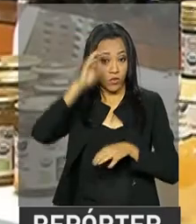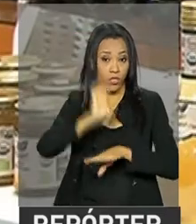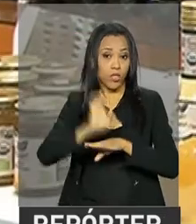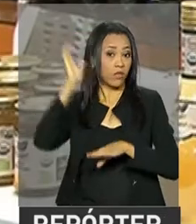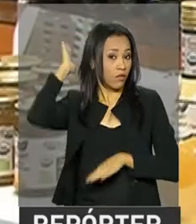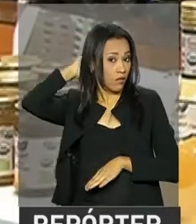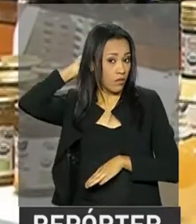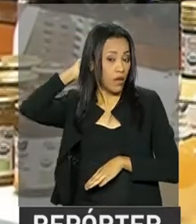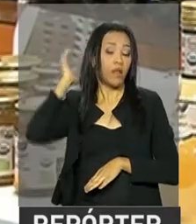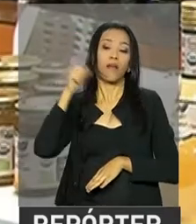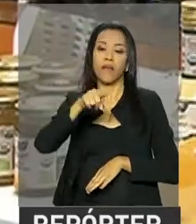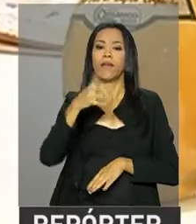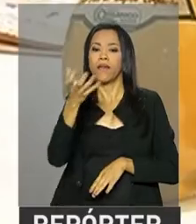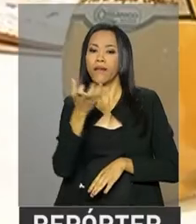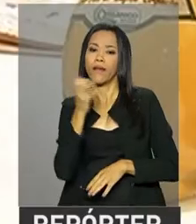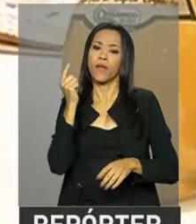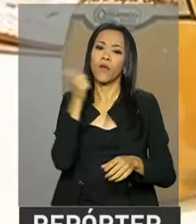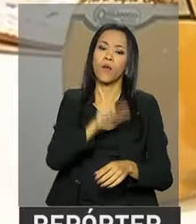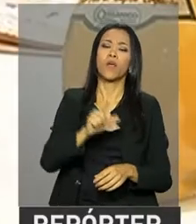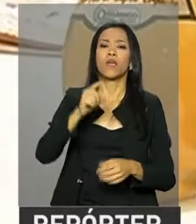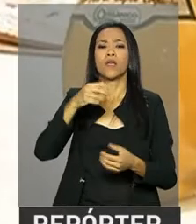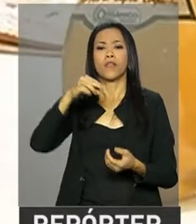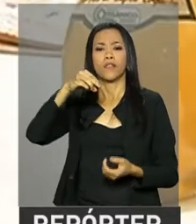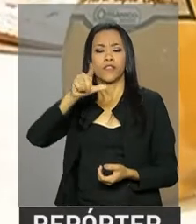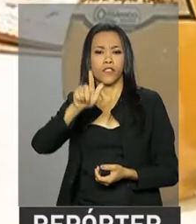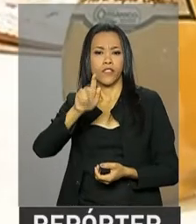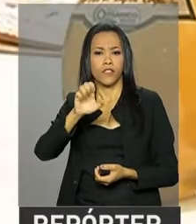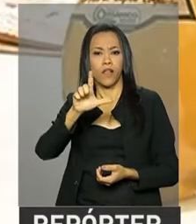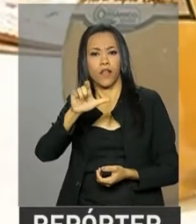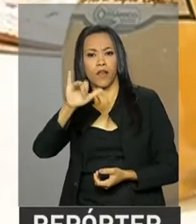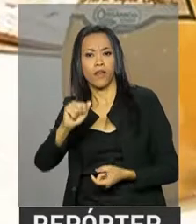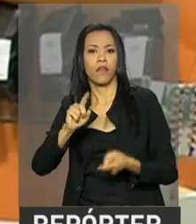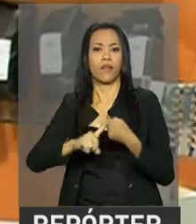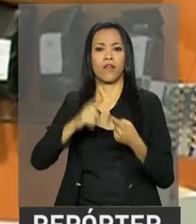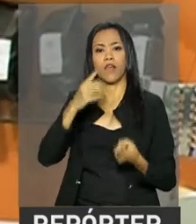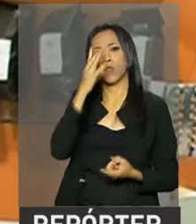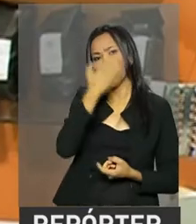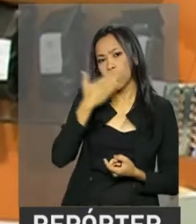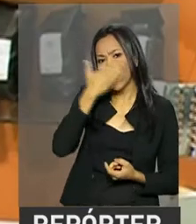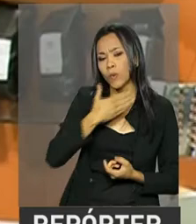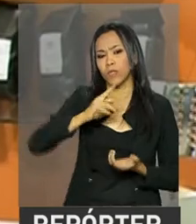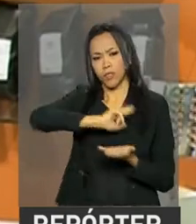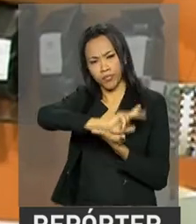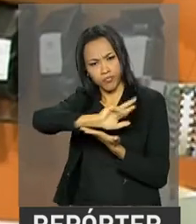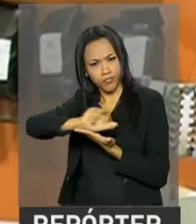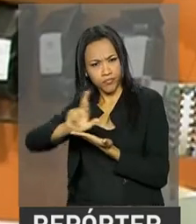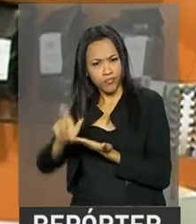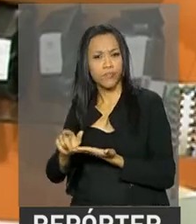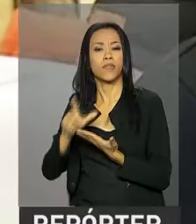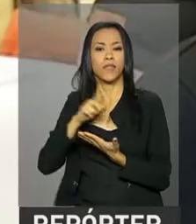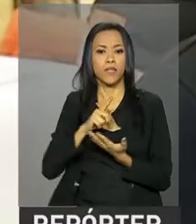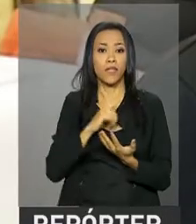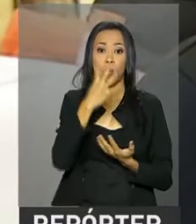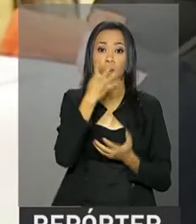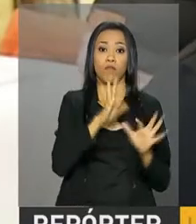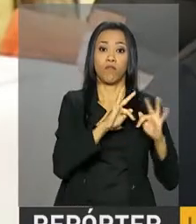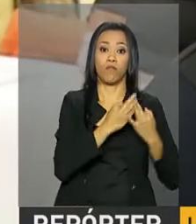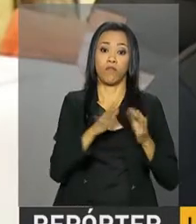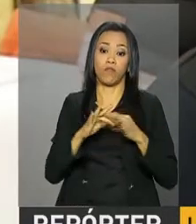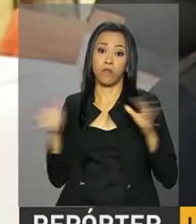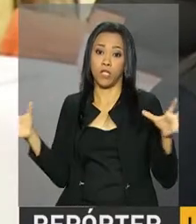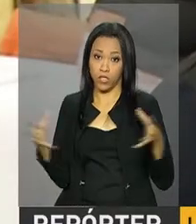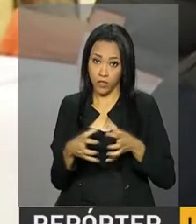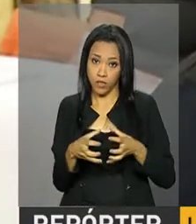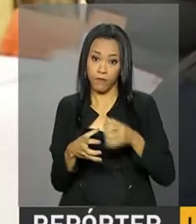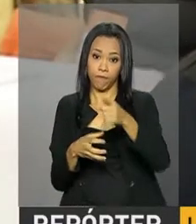muitos clientes para os doces, geleias e licores orgânicos de frutas regionais, que produz com outras quatro famílias. A gente fomenta essa